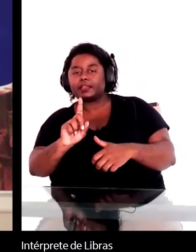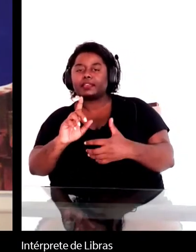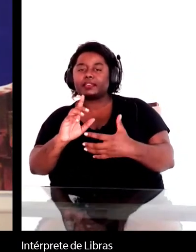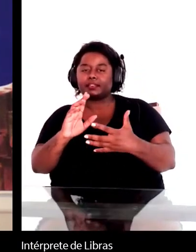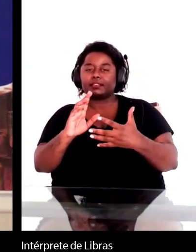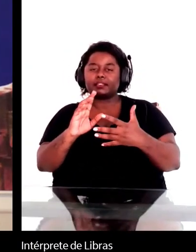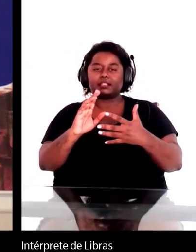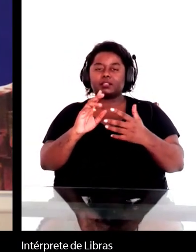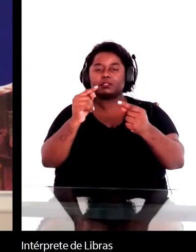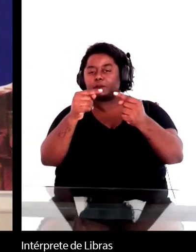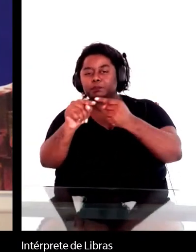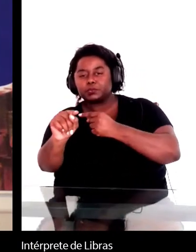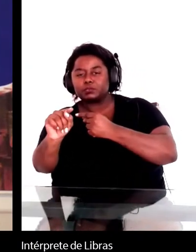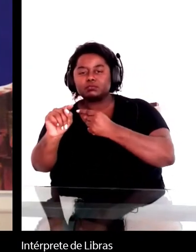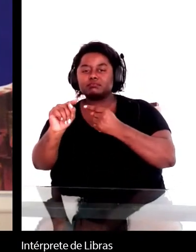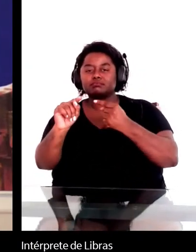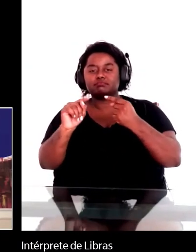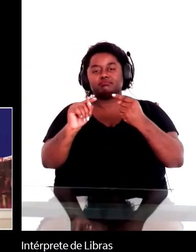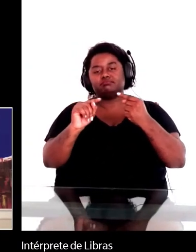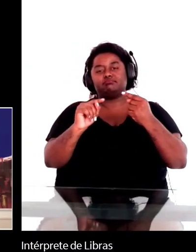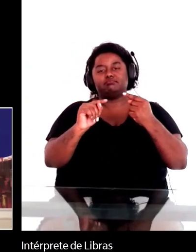aplicado a Machado.